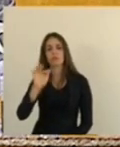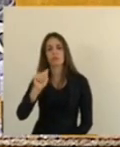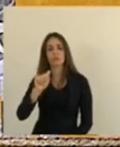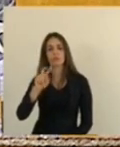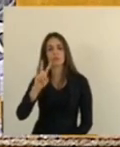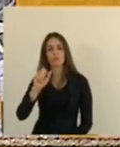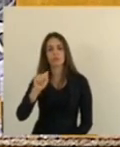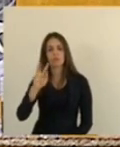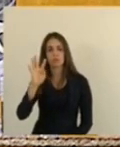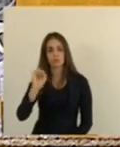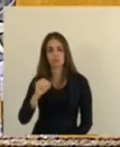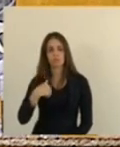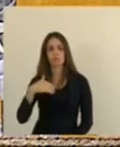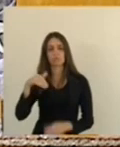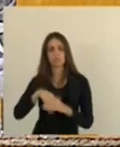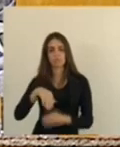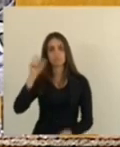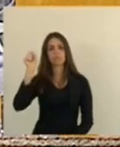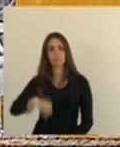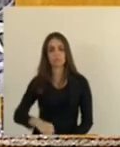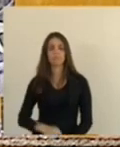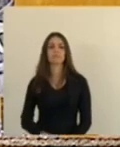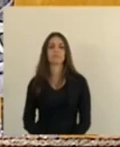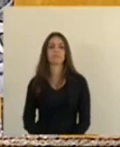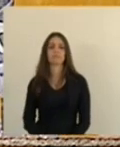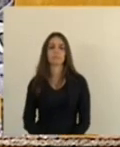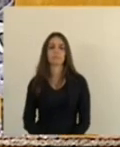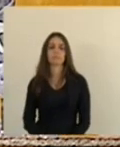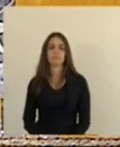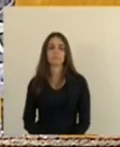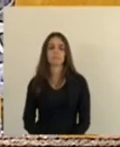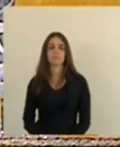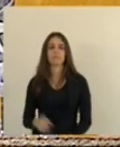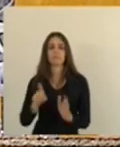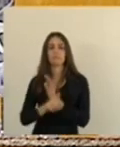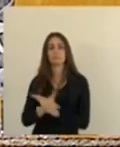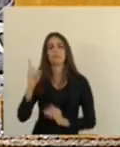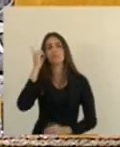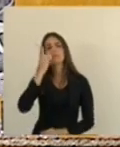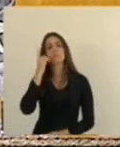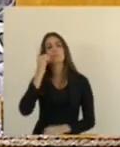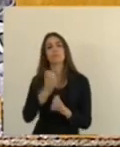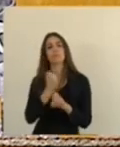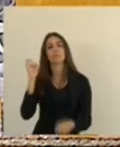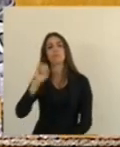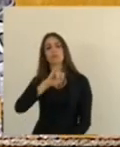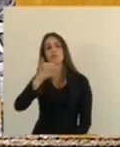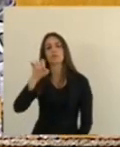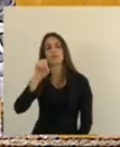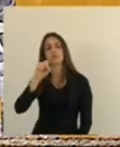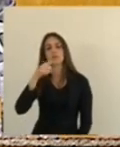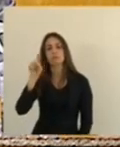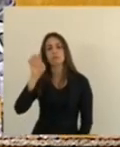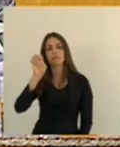Sim Deputado Dr. Rafael Favato, vota sim Como voto, deputado Engenheiro José Esmeraldo